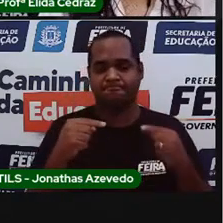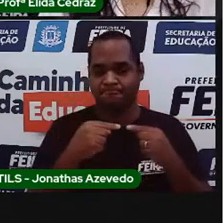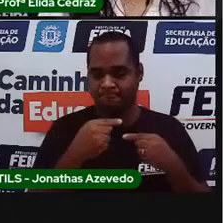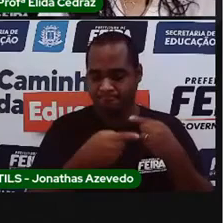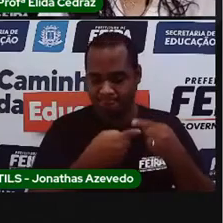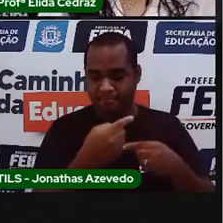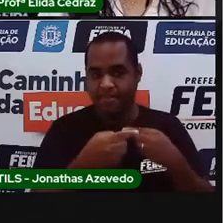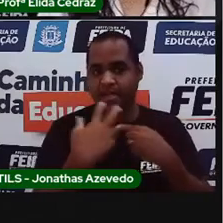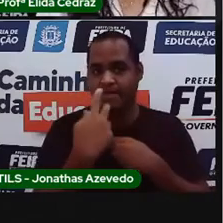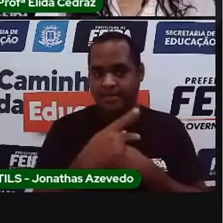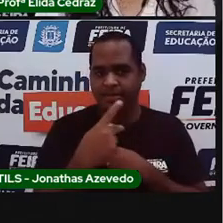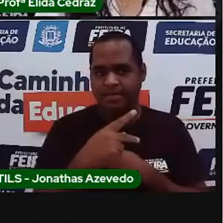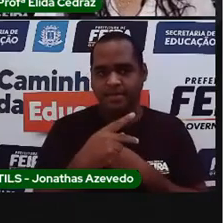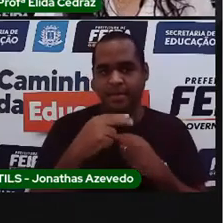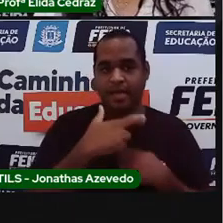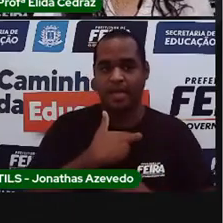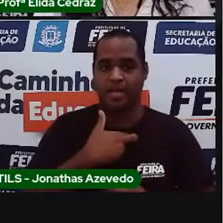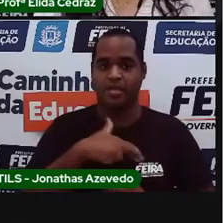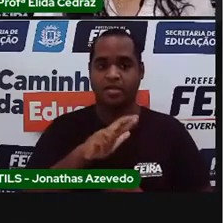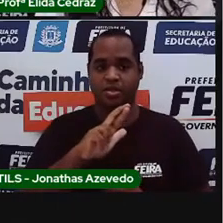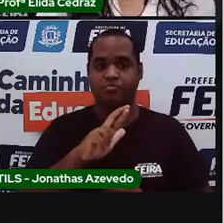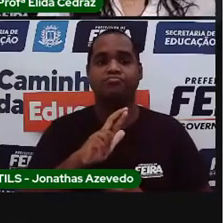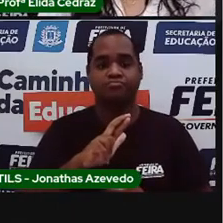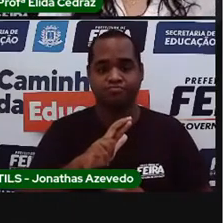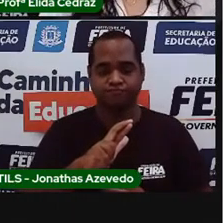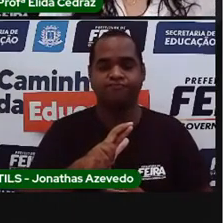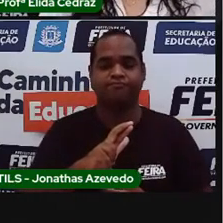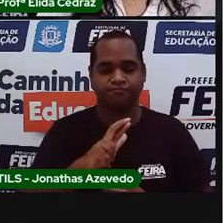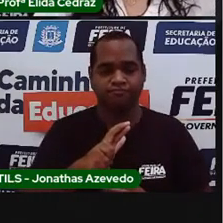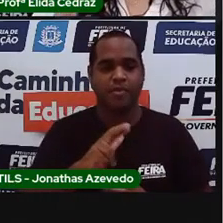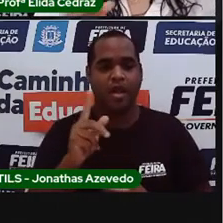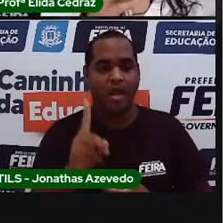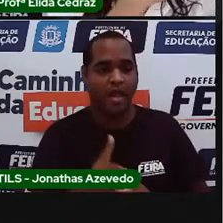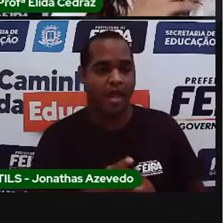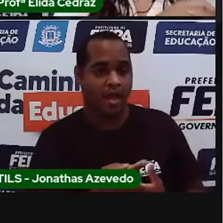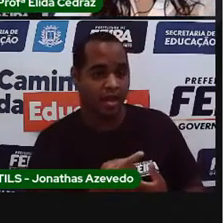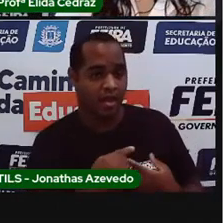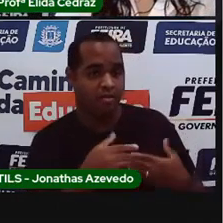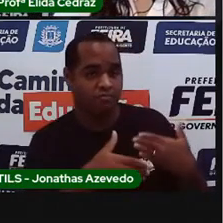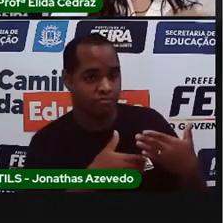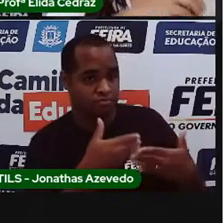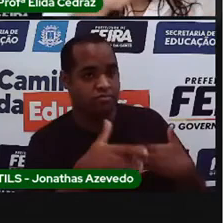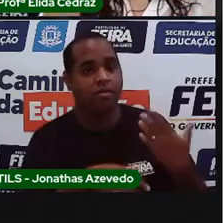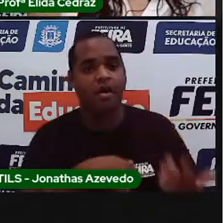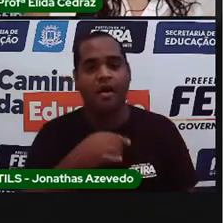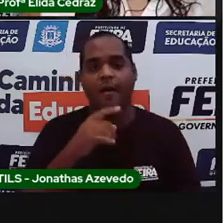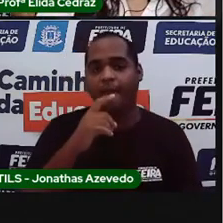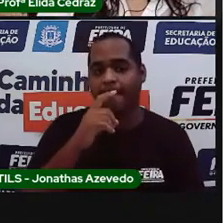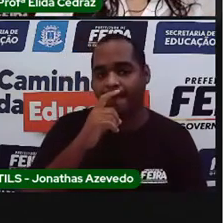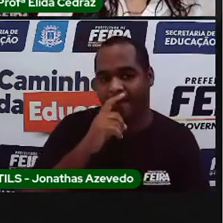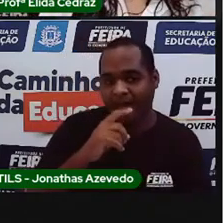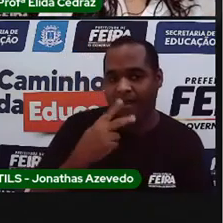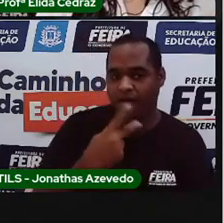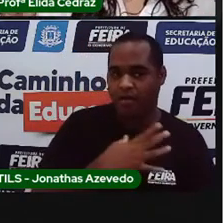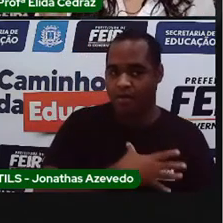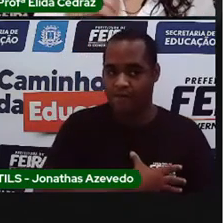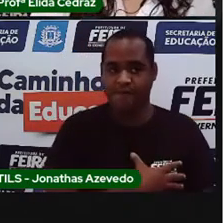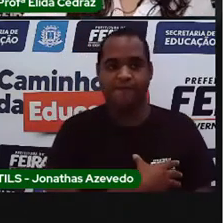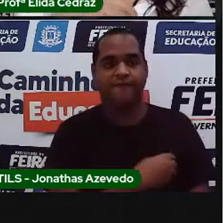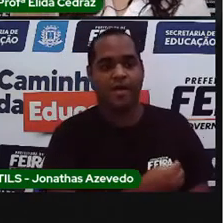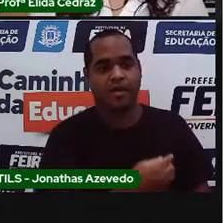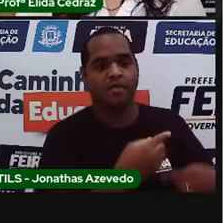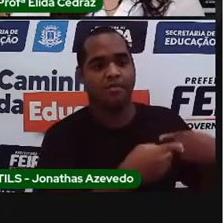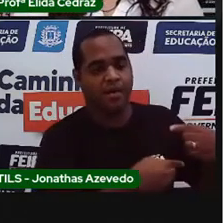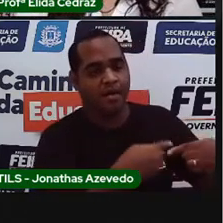religiosa. Essas coisas são passadas dos pais para os filhos,